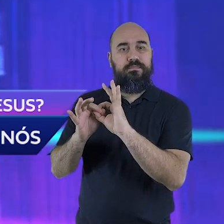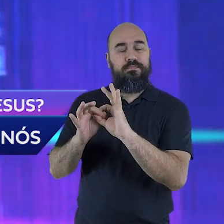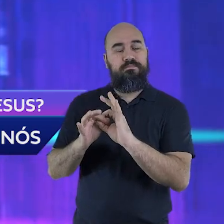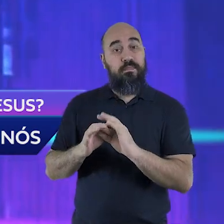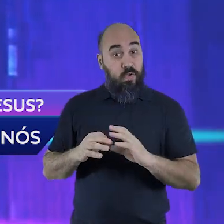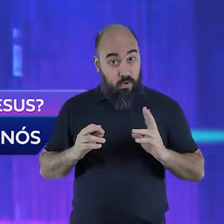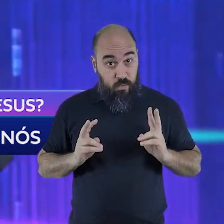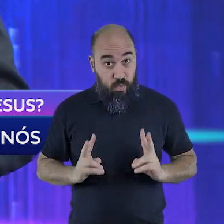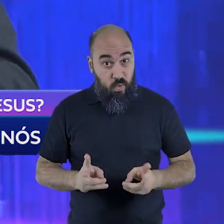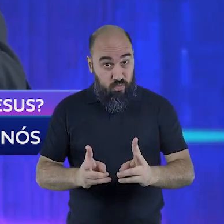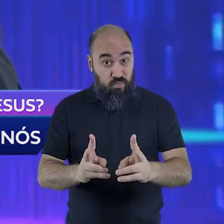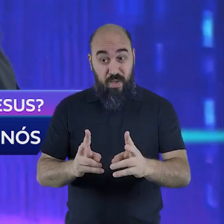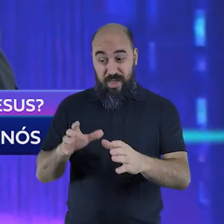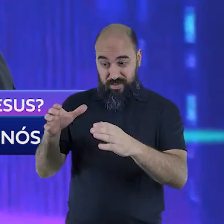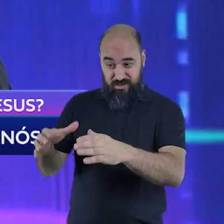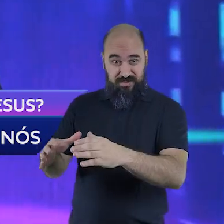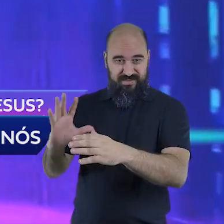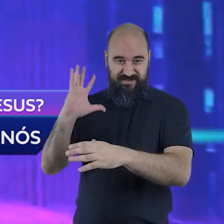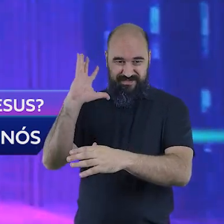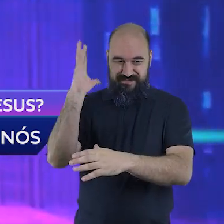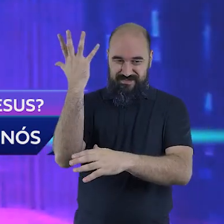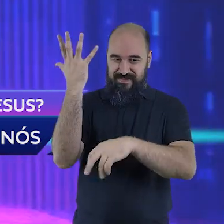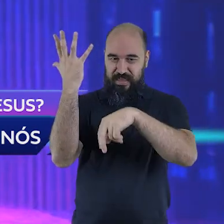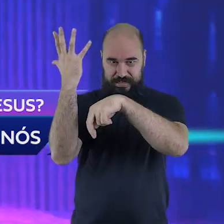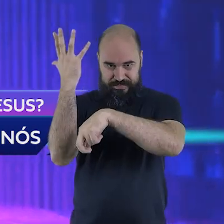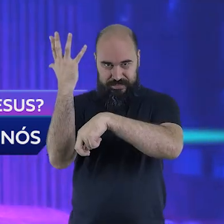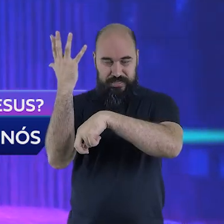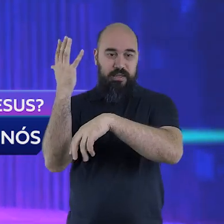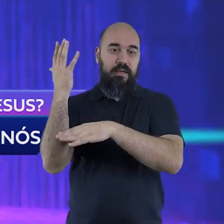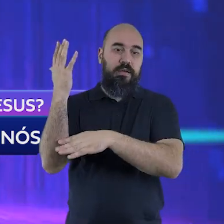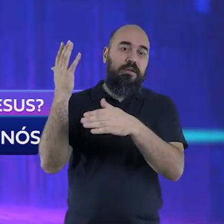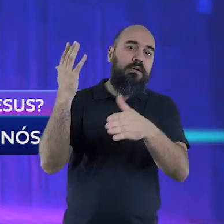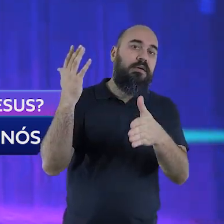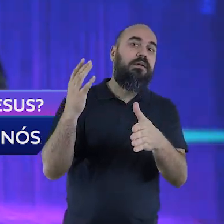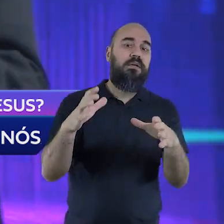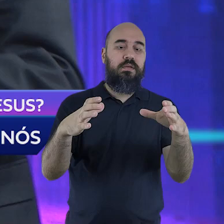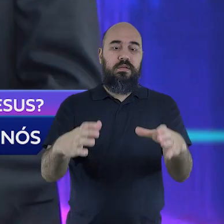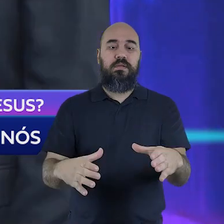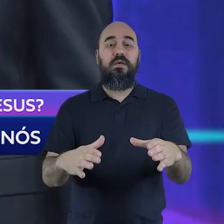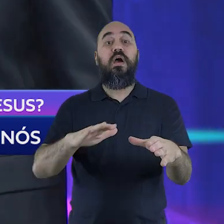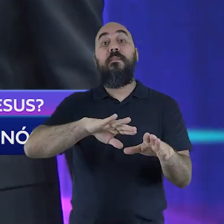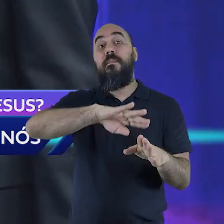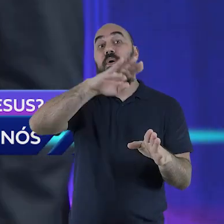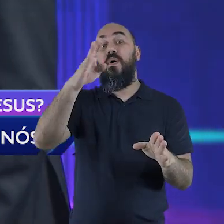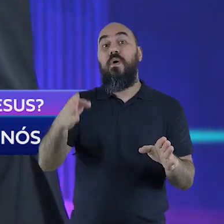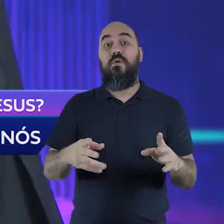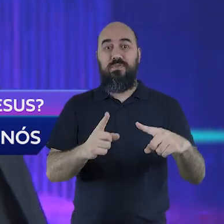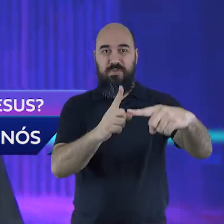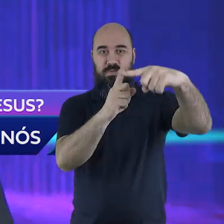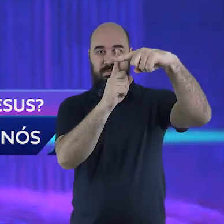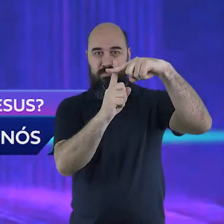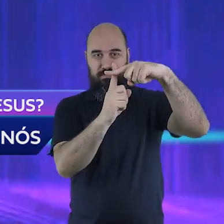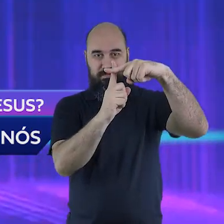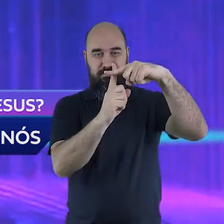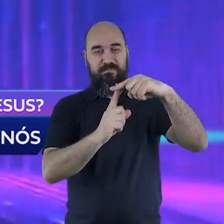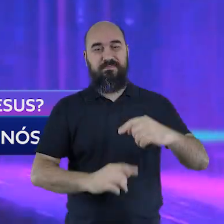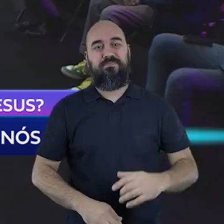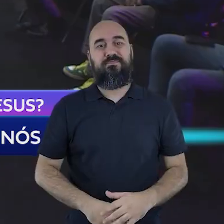continuar nossa viagem saindo do Jardim de Getsemane. Vamos agora para o Monte do Calvário. Vamos ao Evangelho de João capítulo 19.